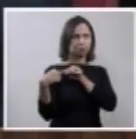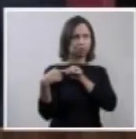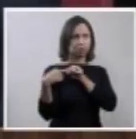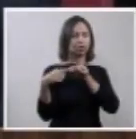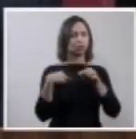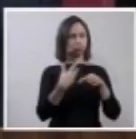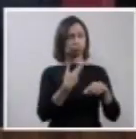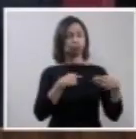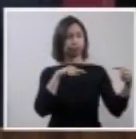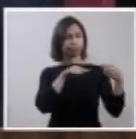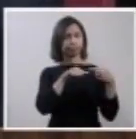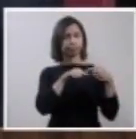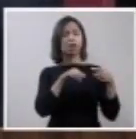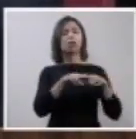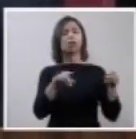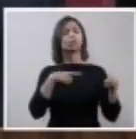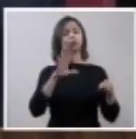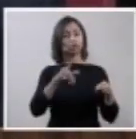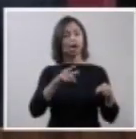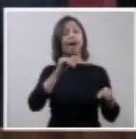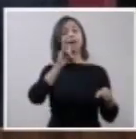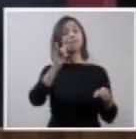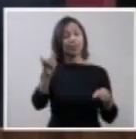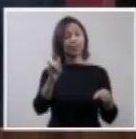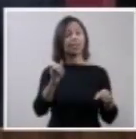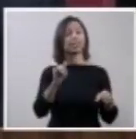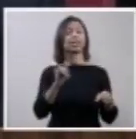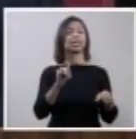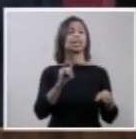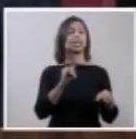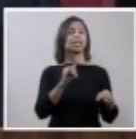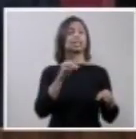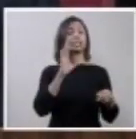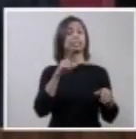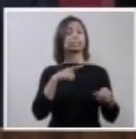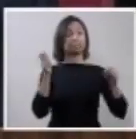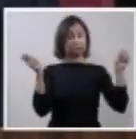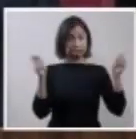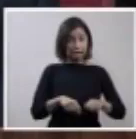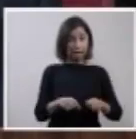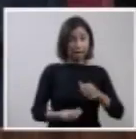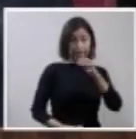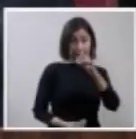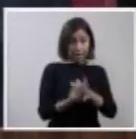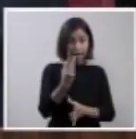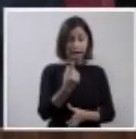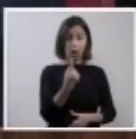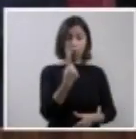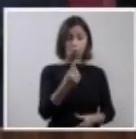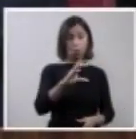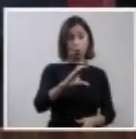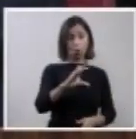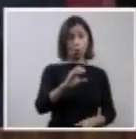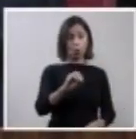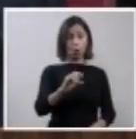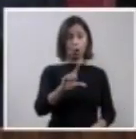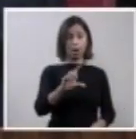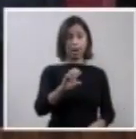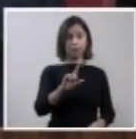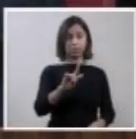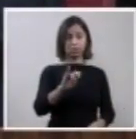se pudesse constituir um colegiado para julgamento desta